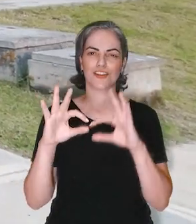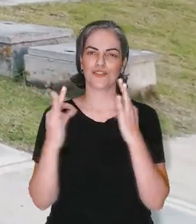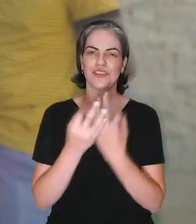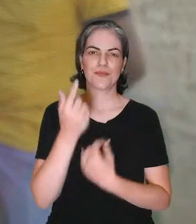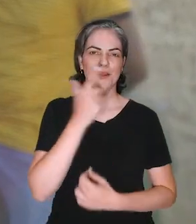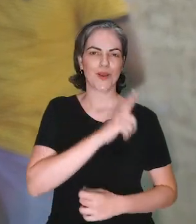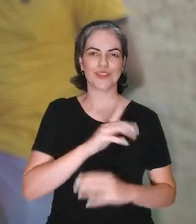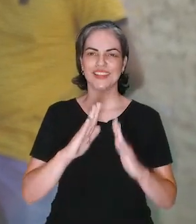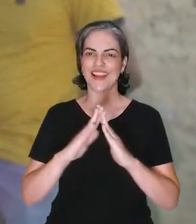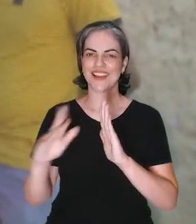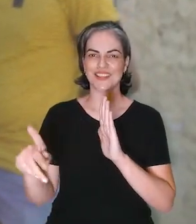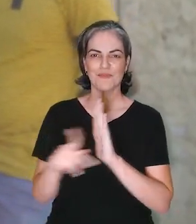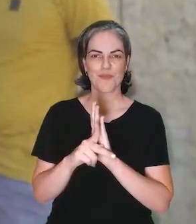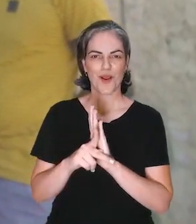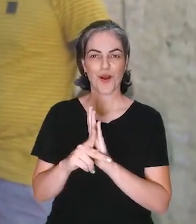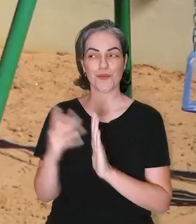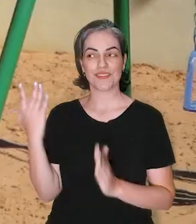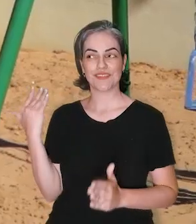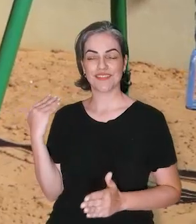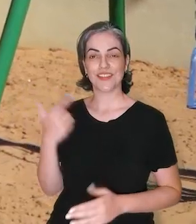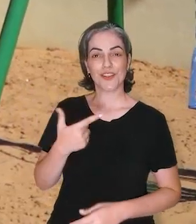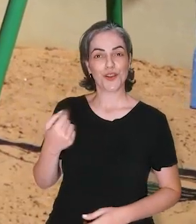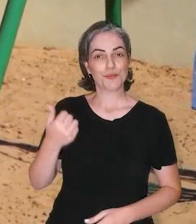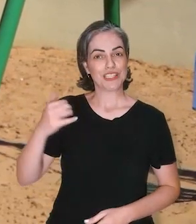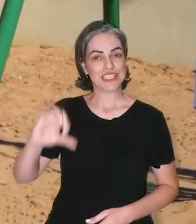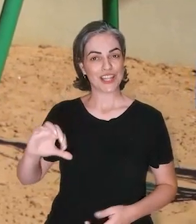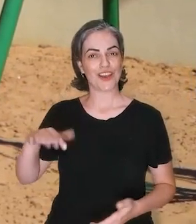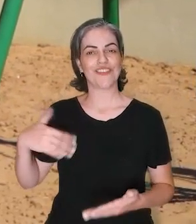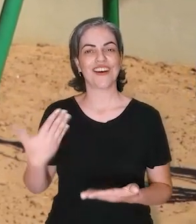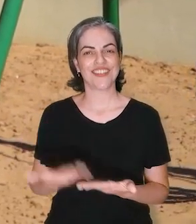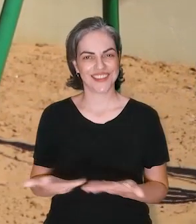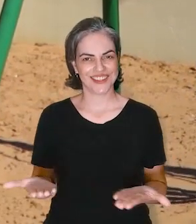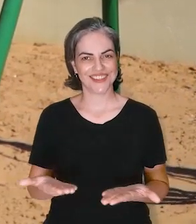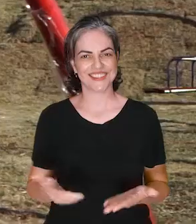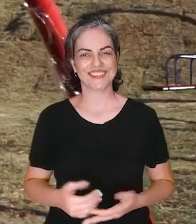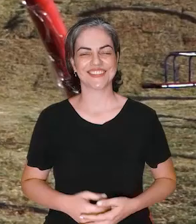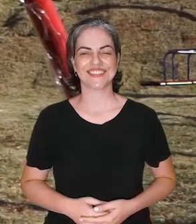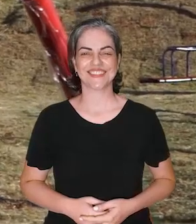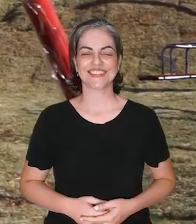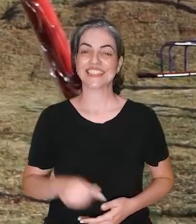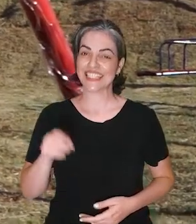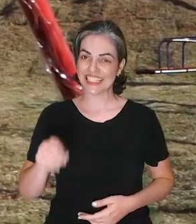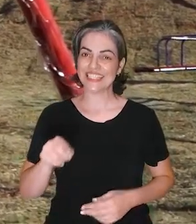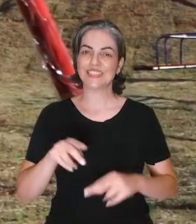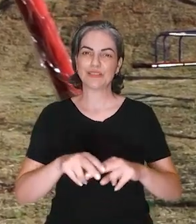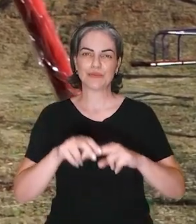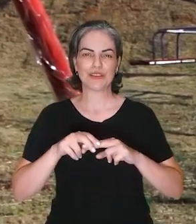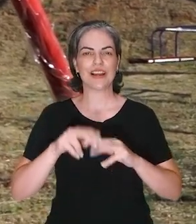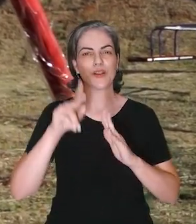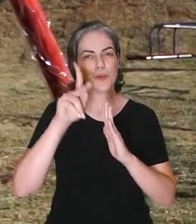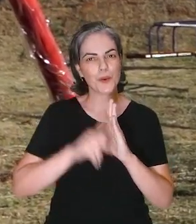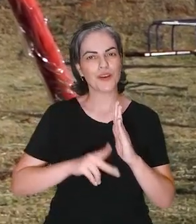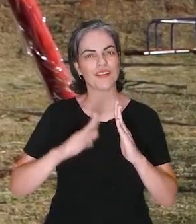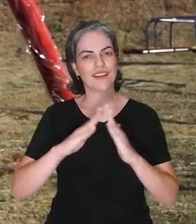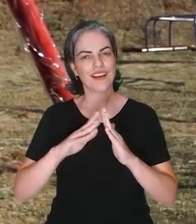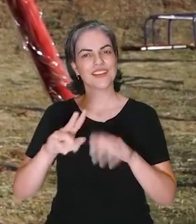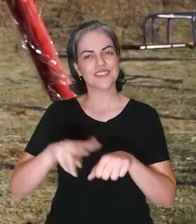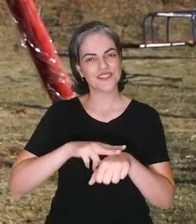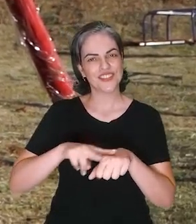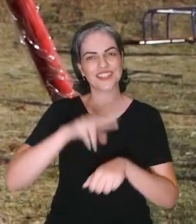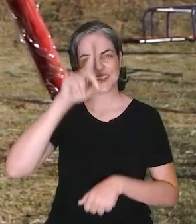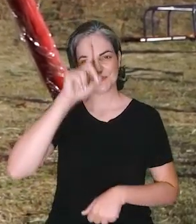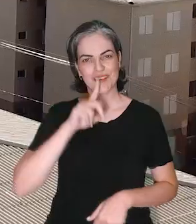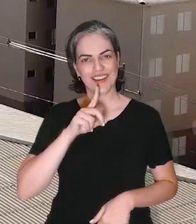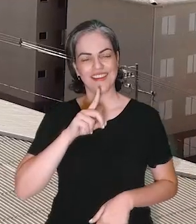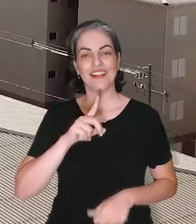realizassem o sonho da casa própria desde 2019. Isso só foi possível com o programa Casa Verde